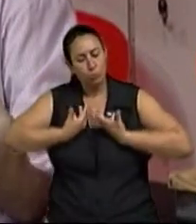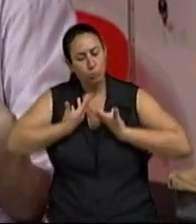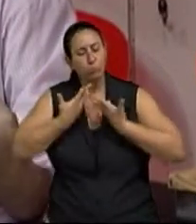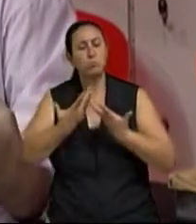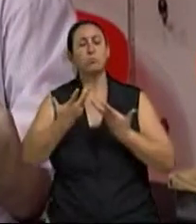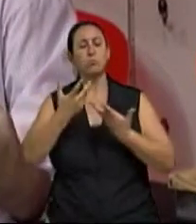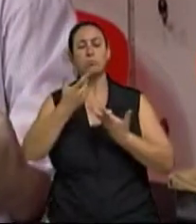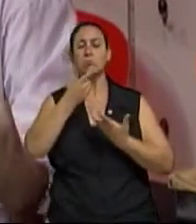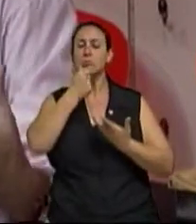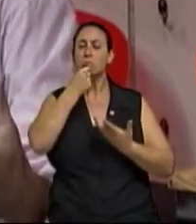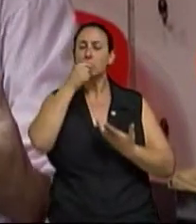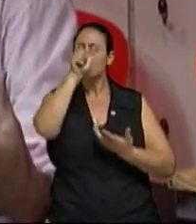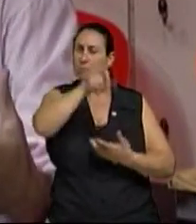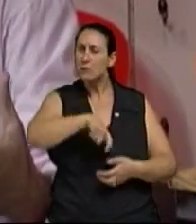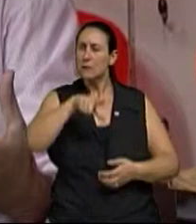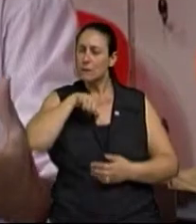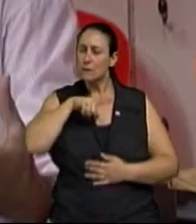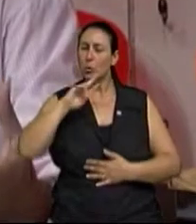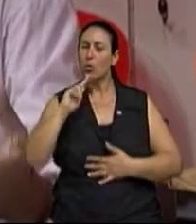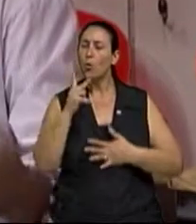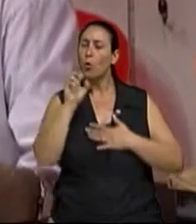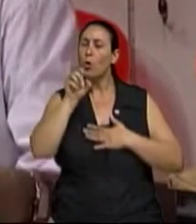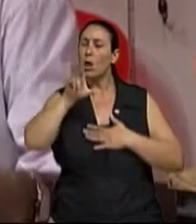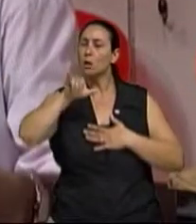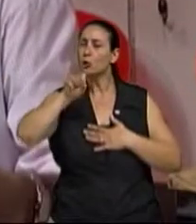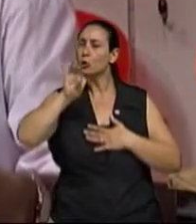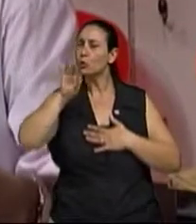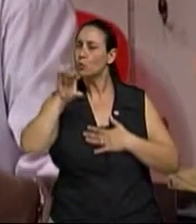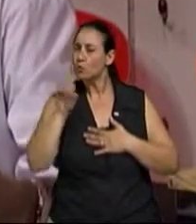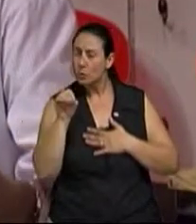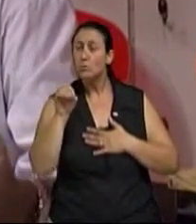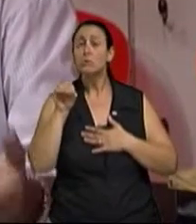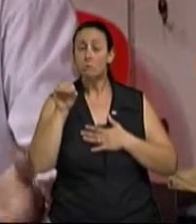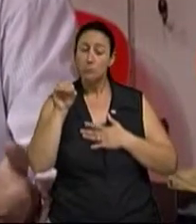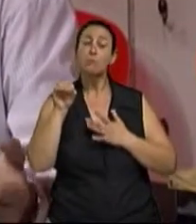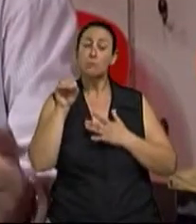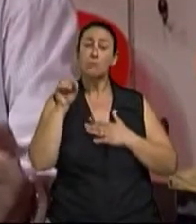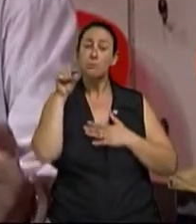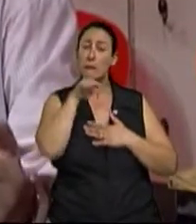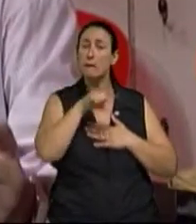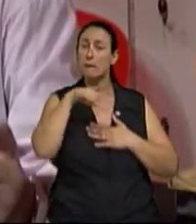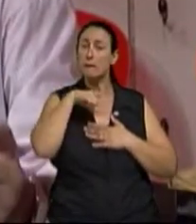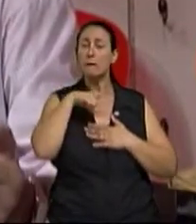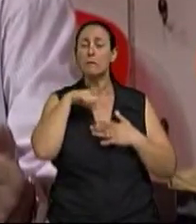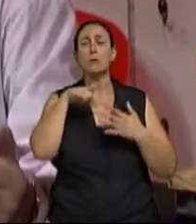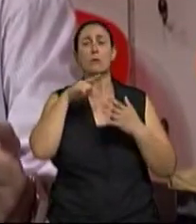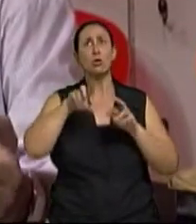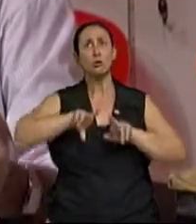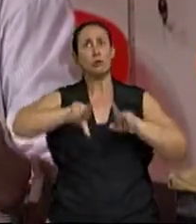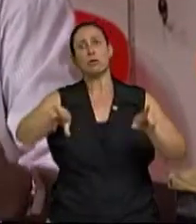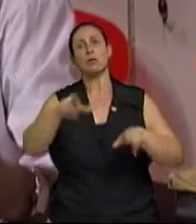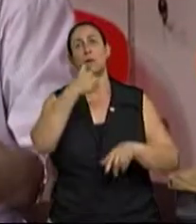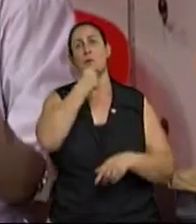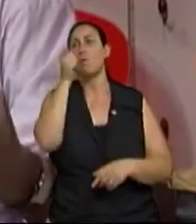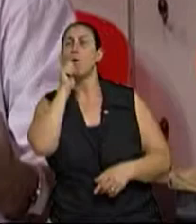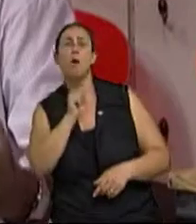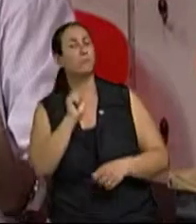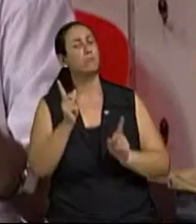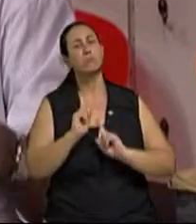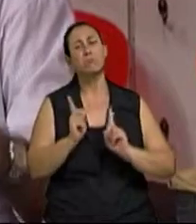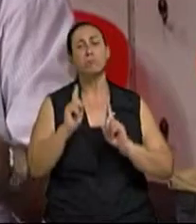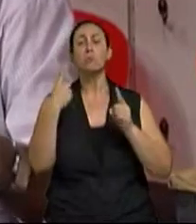enquanto ser holístico, digamos assim, com certeza não vai ter tanta diferença assim. Nós vamos ter uma